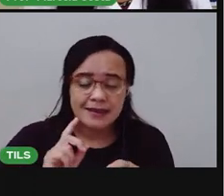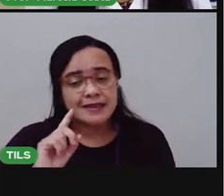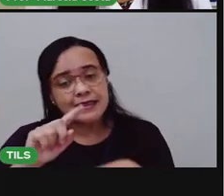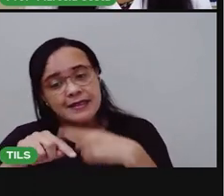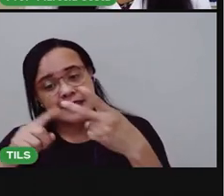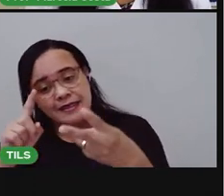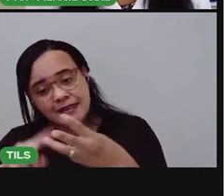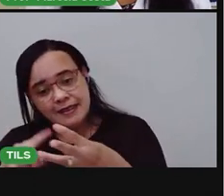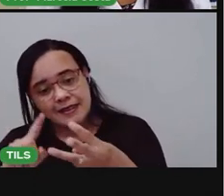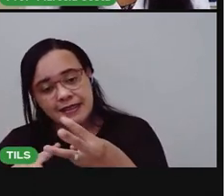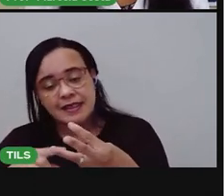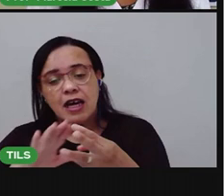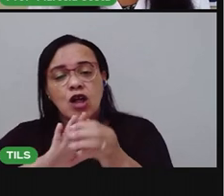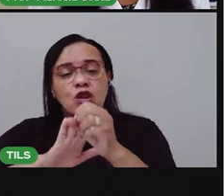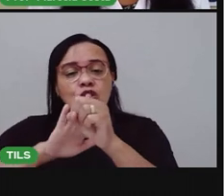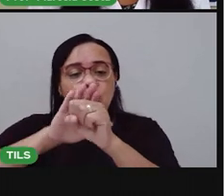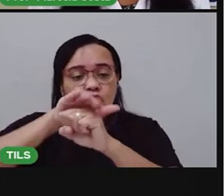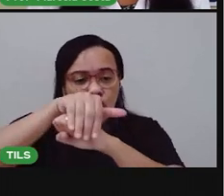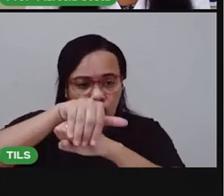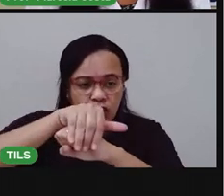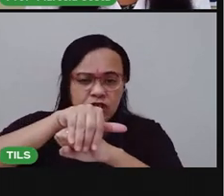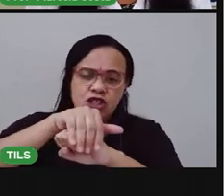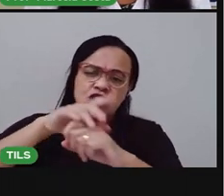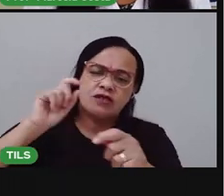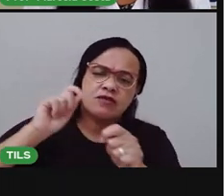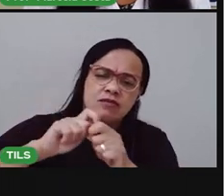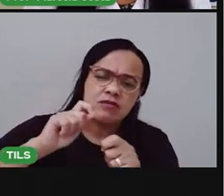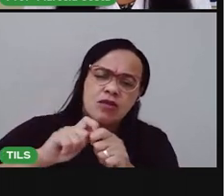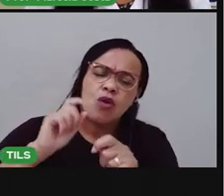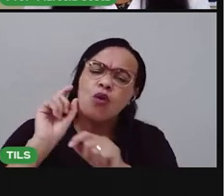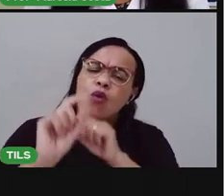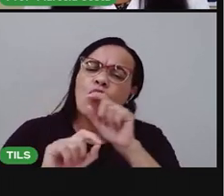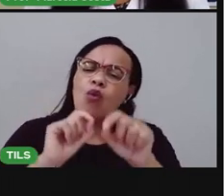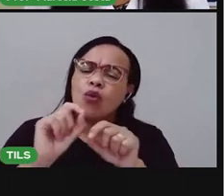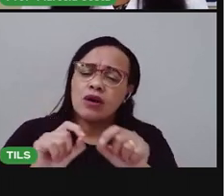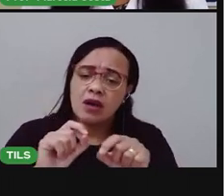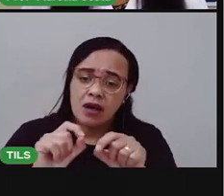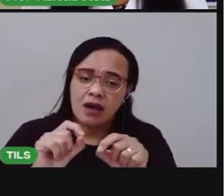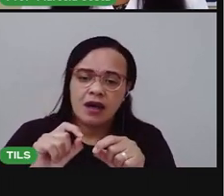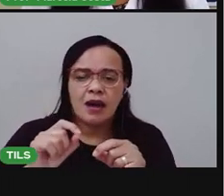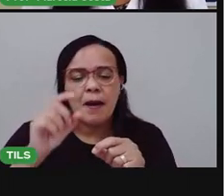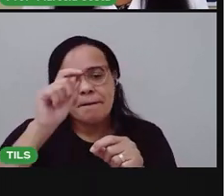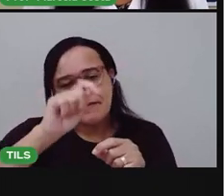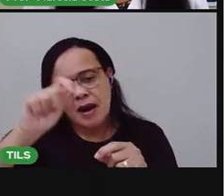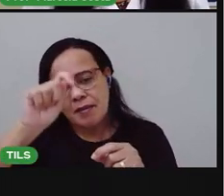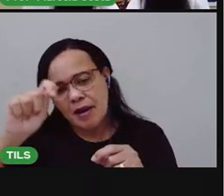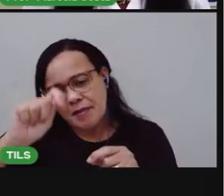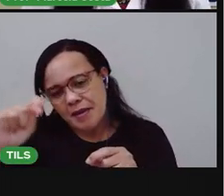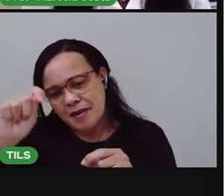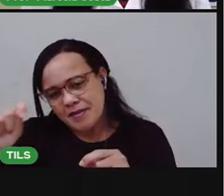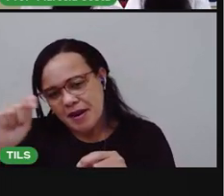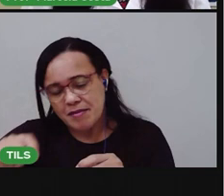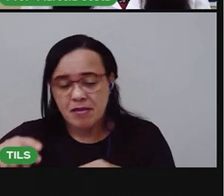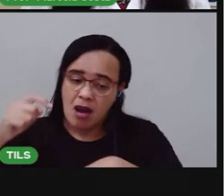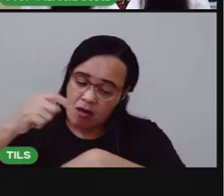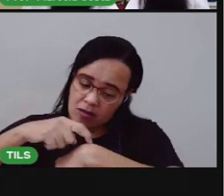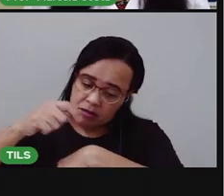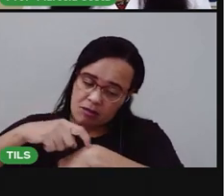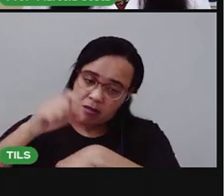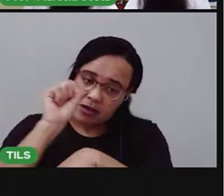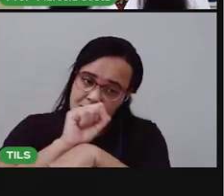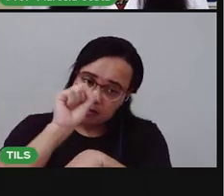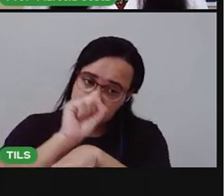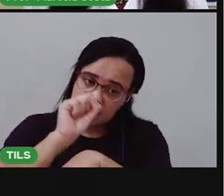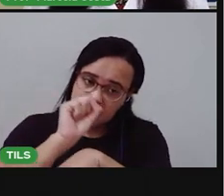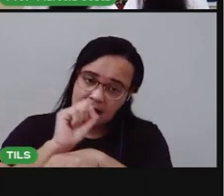nesse primeiro quadro, onde você vai escrever manhã. Vou dar um tempo aqui para você escrever